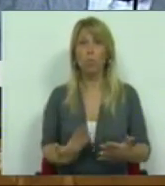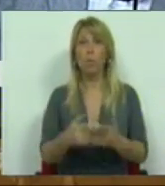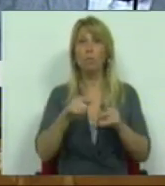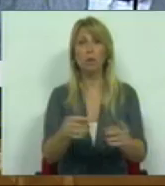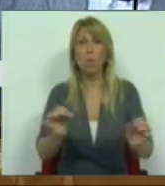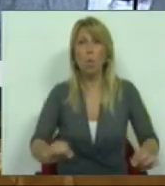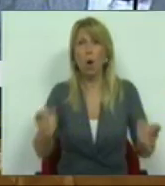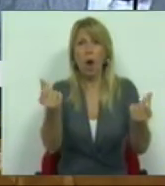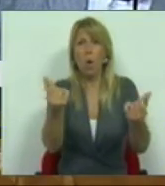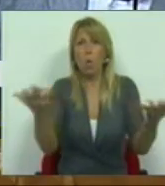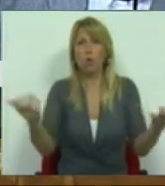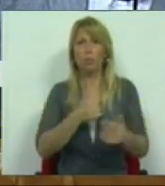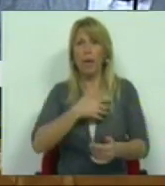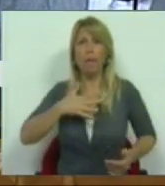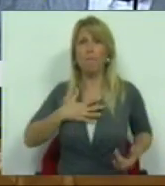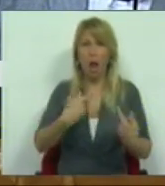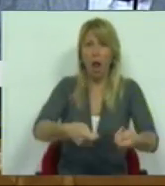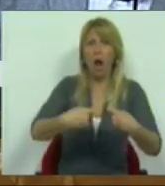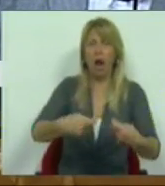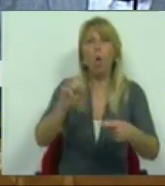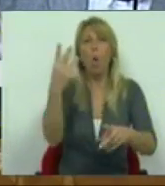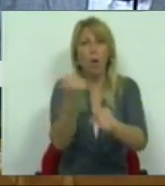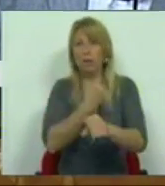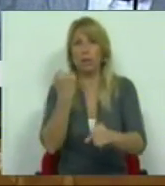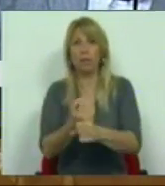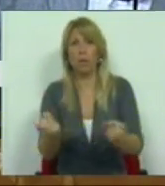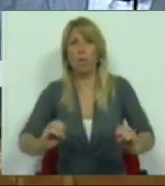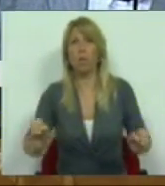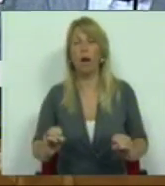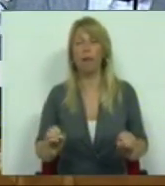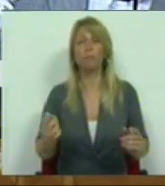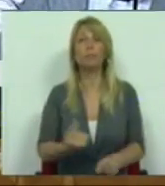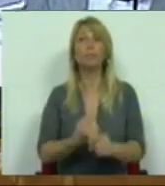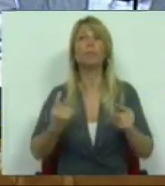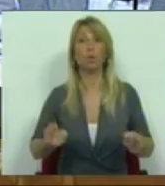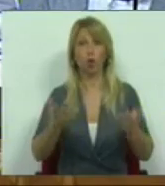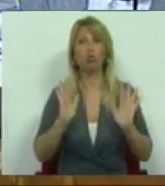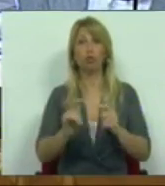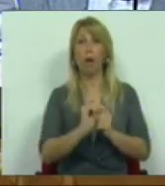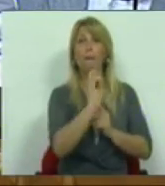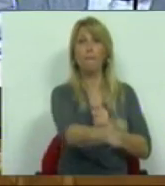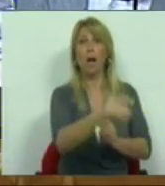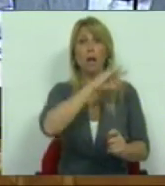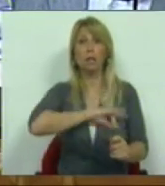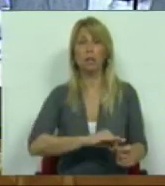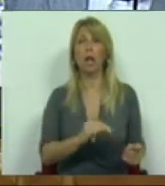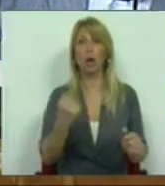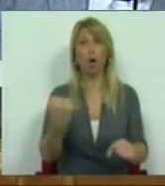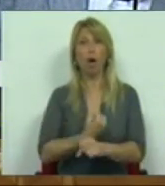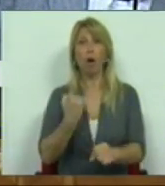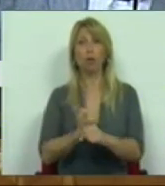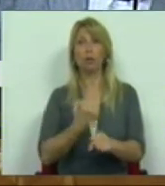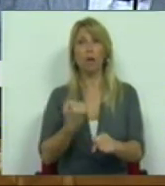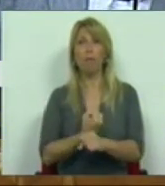custo para as empresas e serviços. Até porque já pagam salários aos trabalhadores que